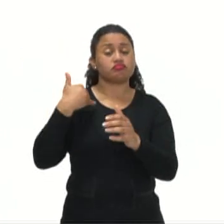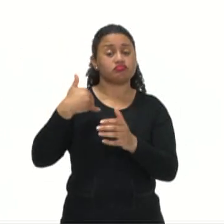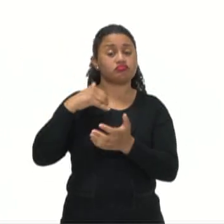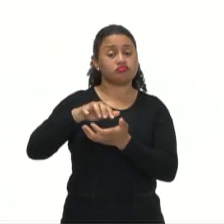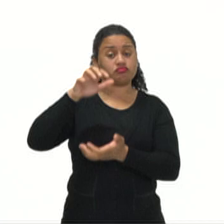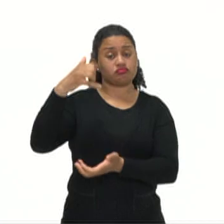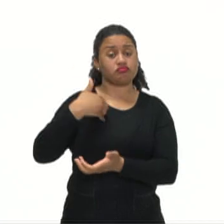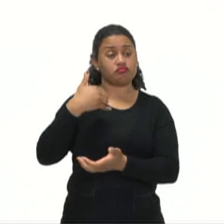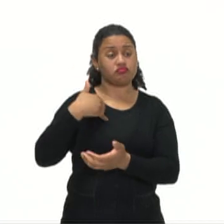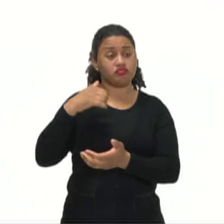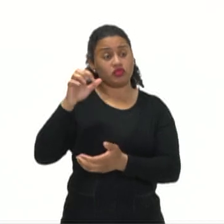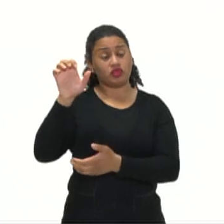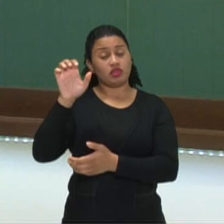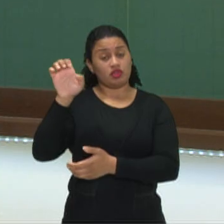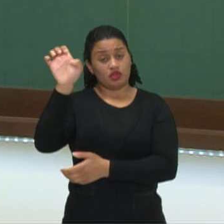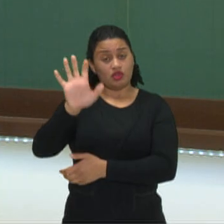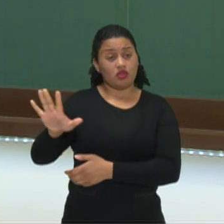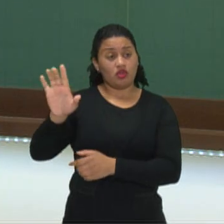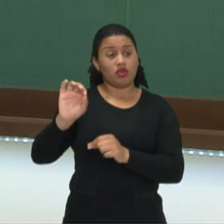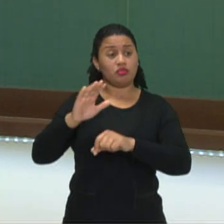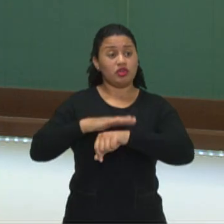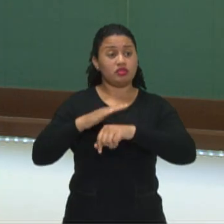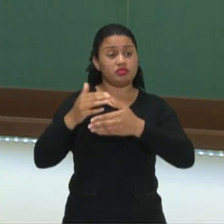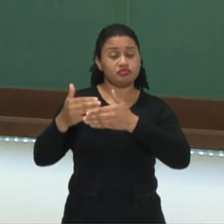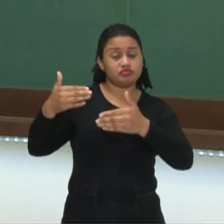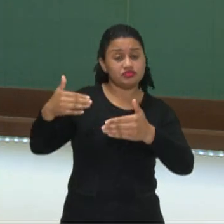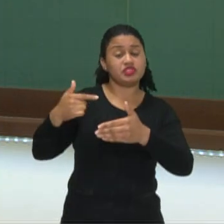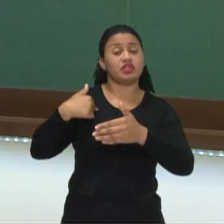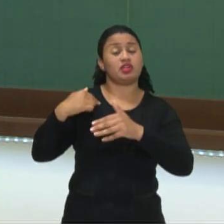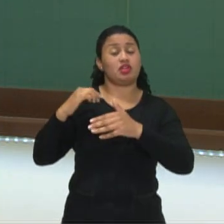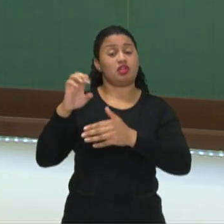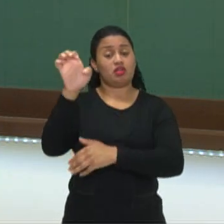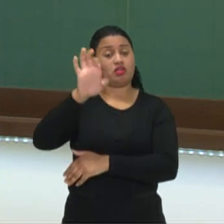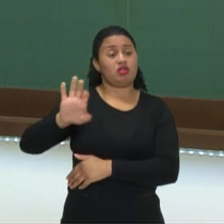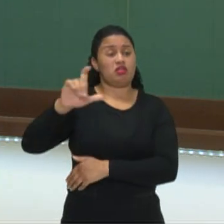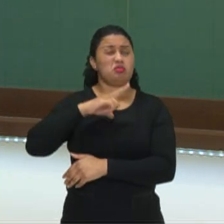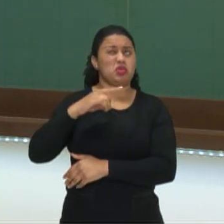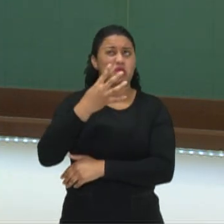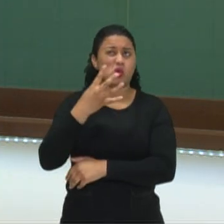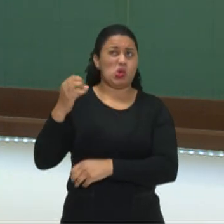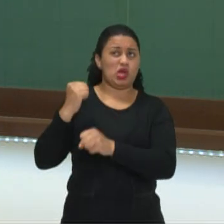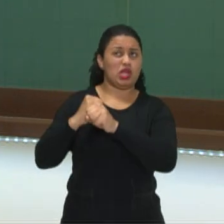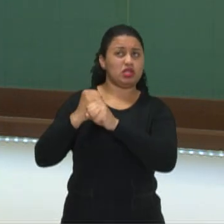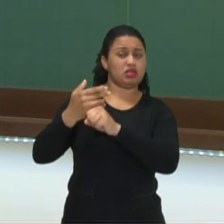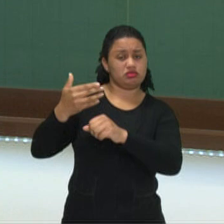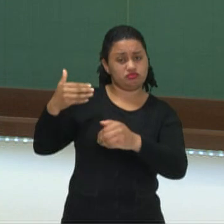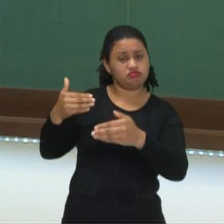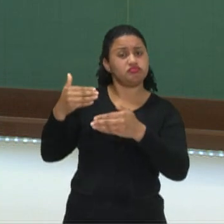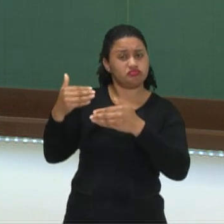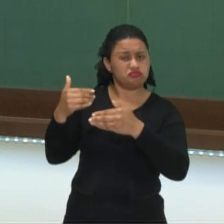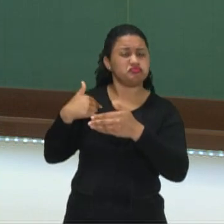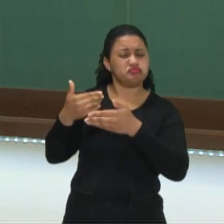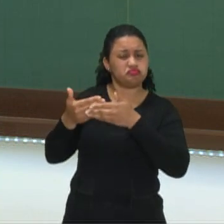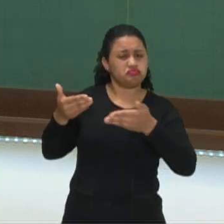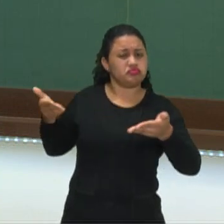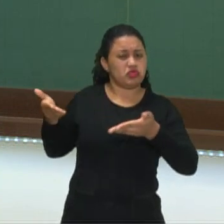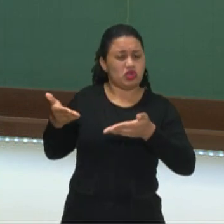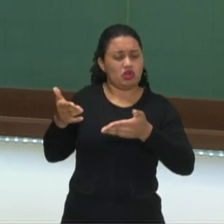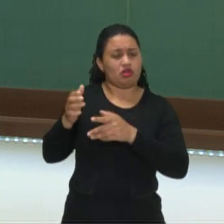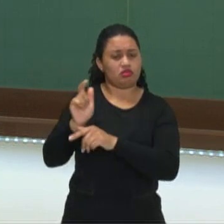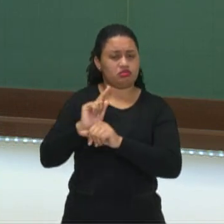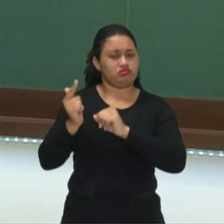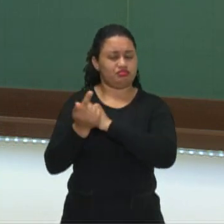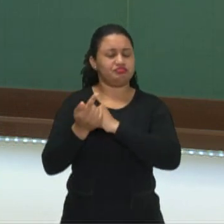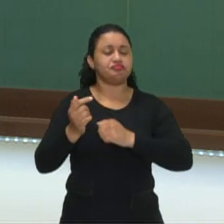é um momento recente que a Europa vive, pelo menos nos últimos 40 anos, mas isso ainda é muito recente para a geografia,